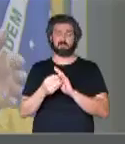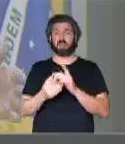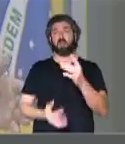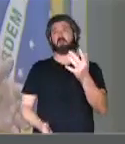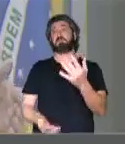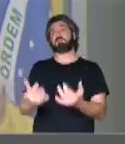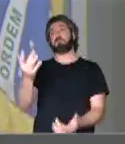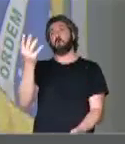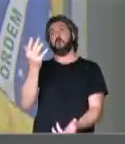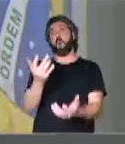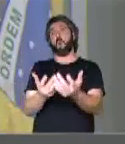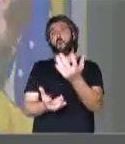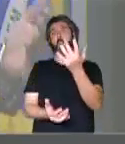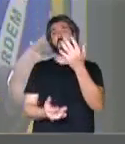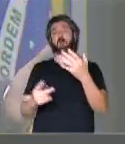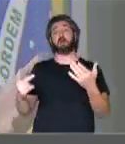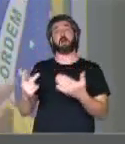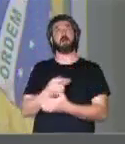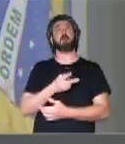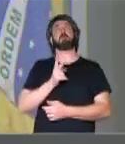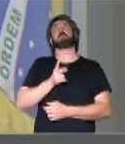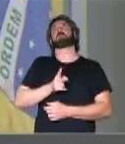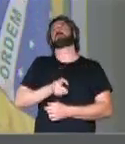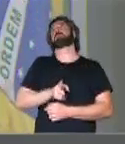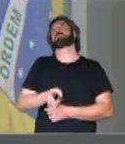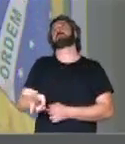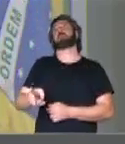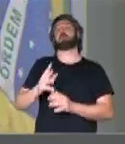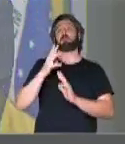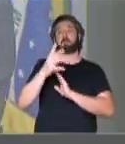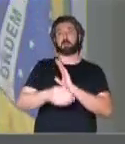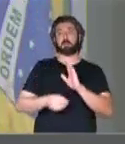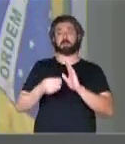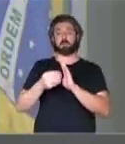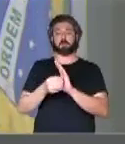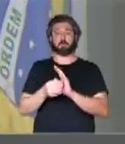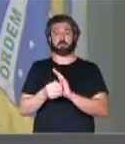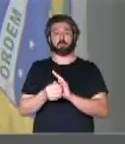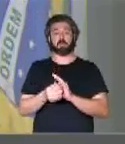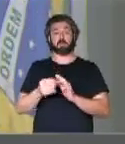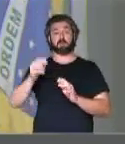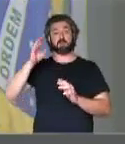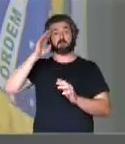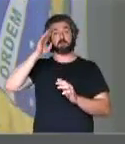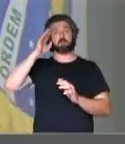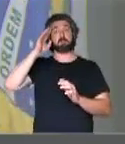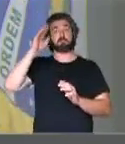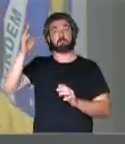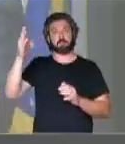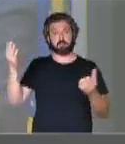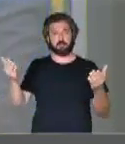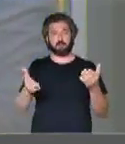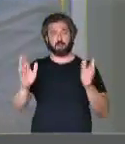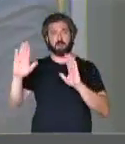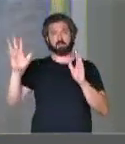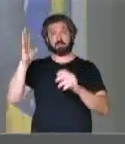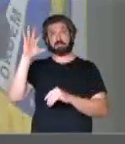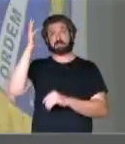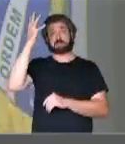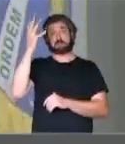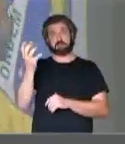as queimadas que sempre aconteceram na Amazônia? Ainda mais nesse período,